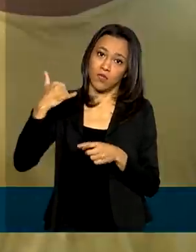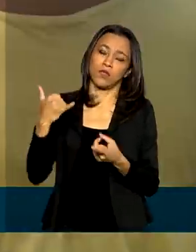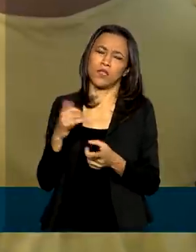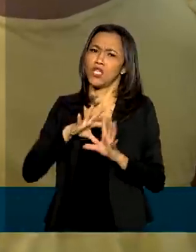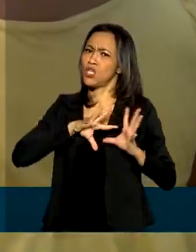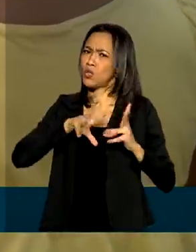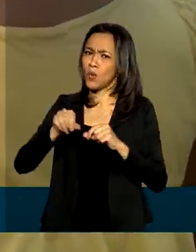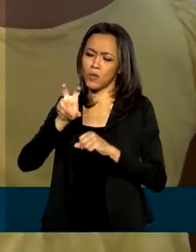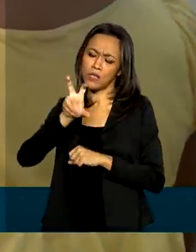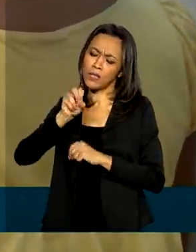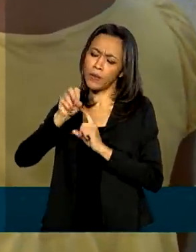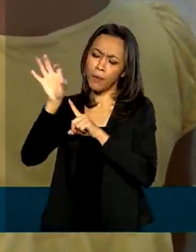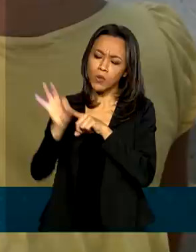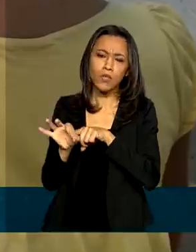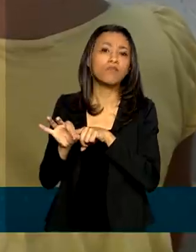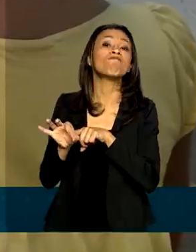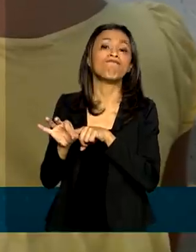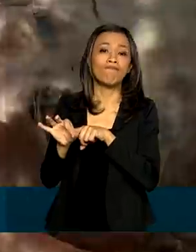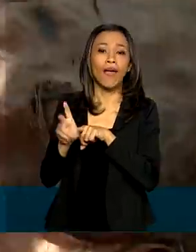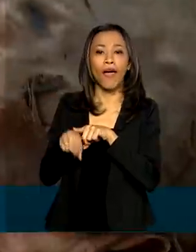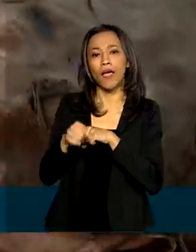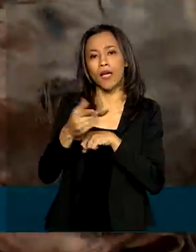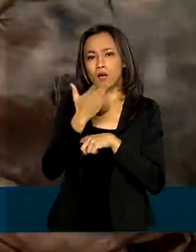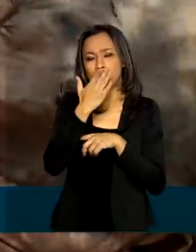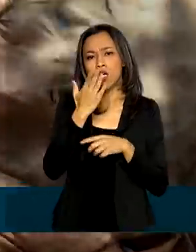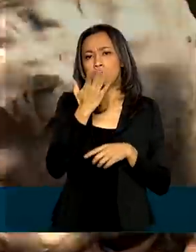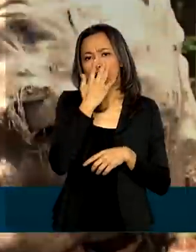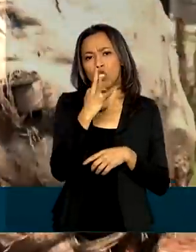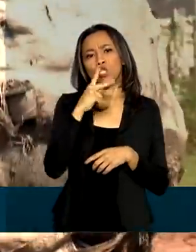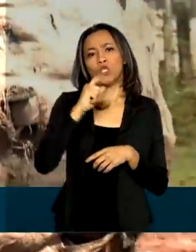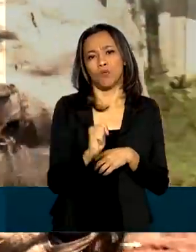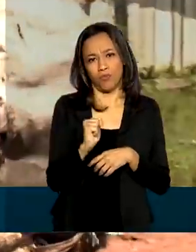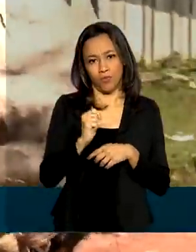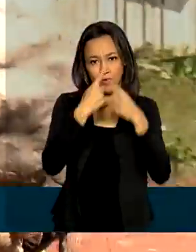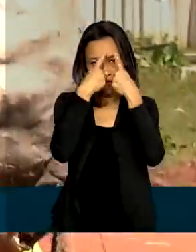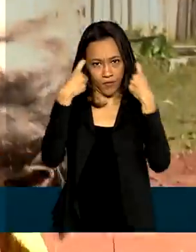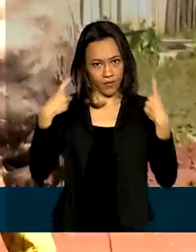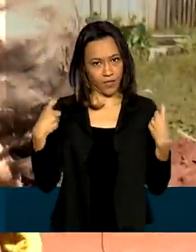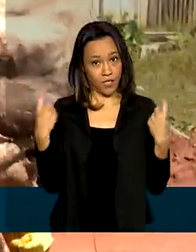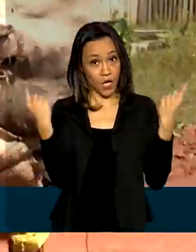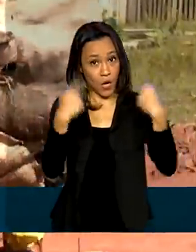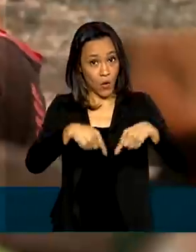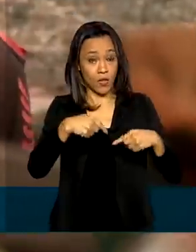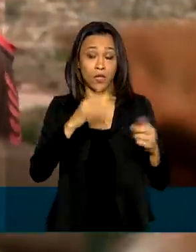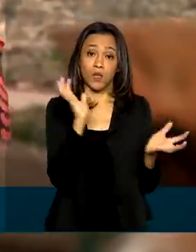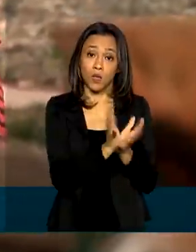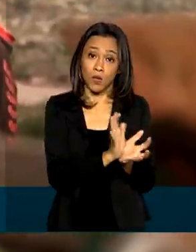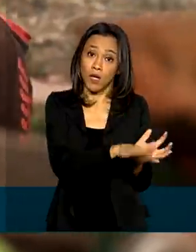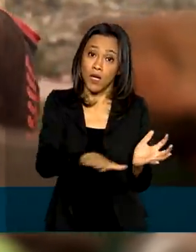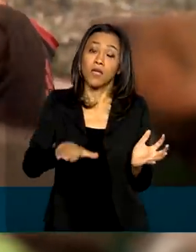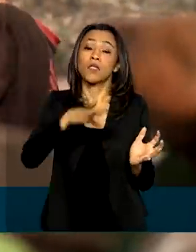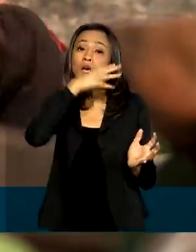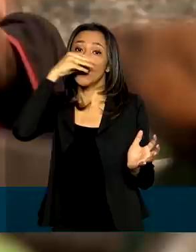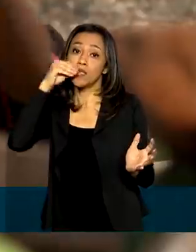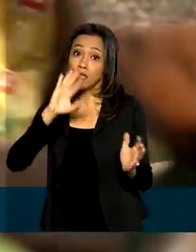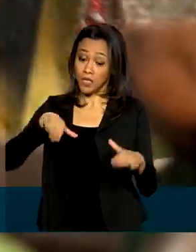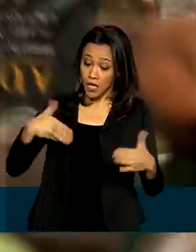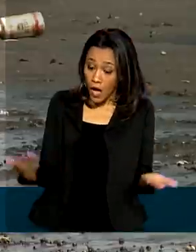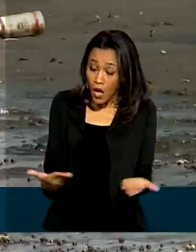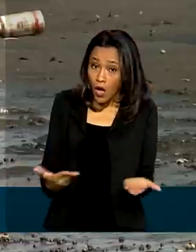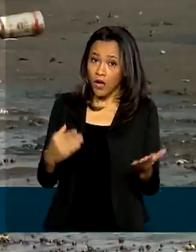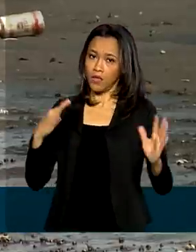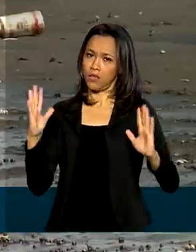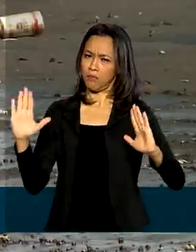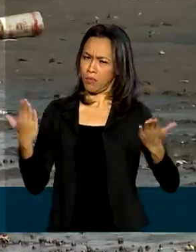todas as denúncias recebidas eram sobre algum tipo de violência contra crianças e adolescentes. E agora, em tempos de pandemia e distanciamento social,